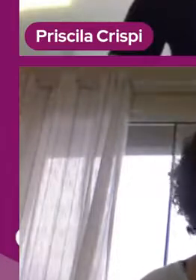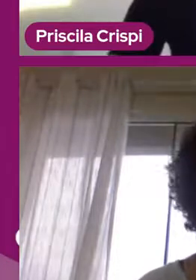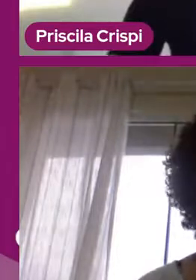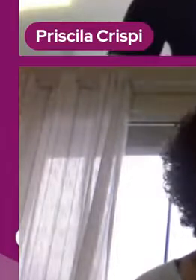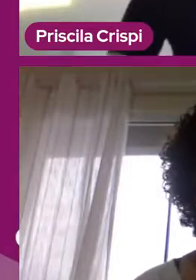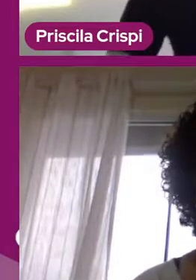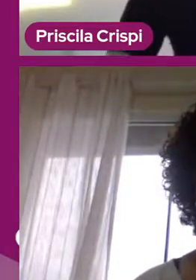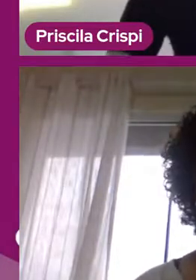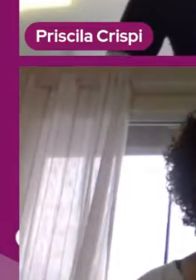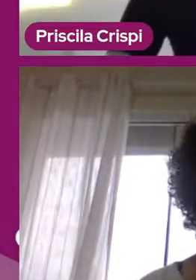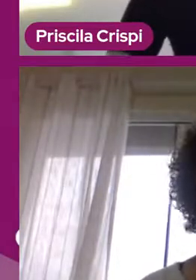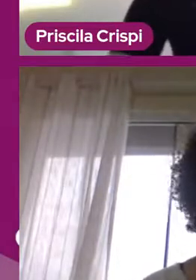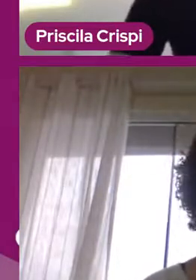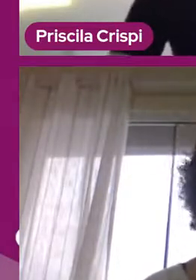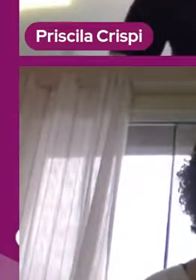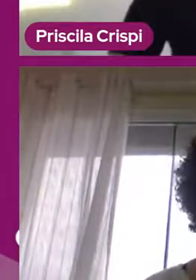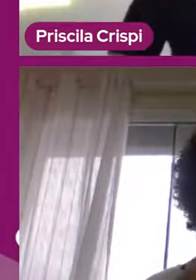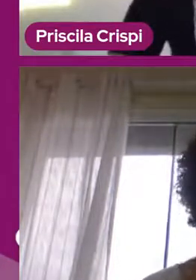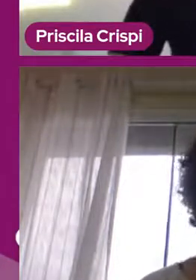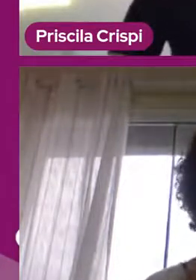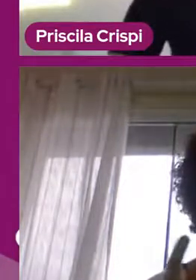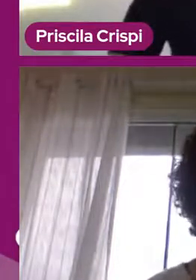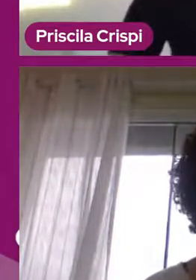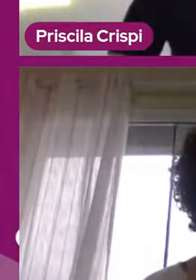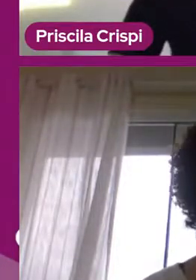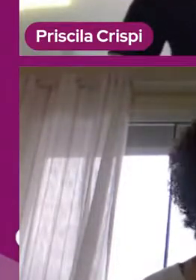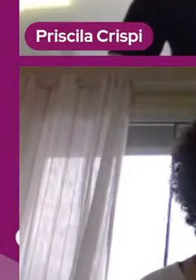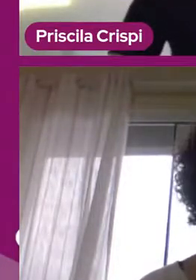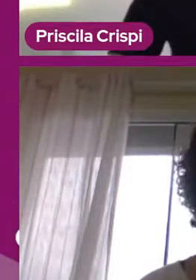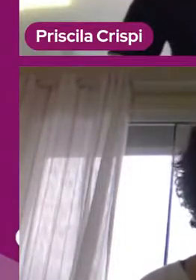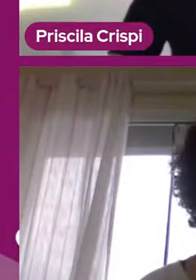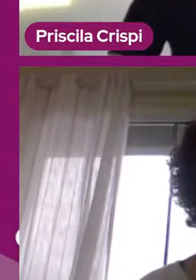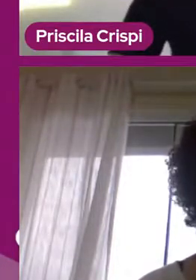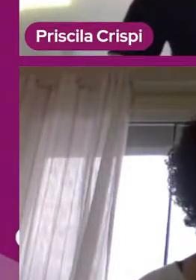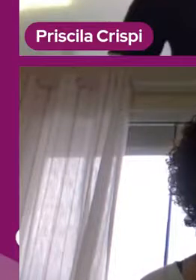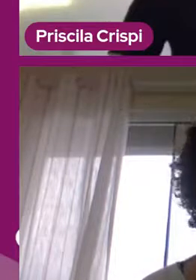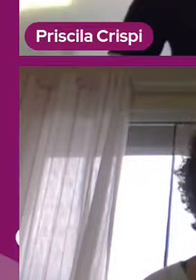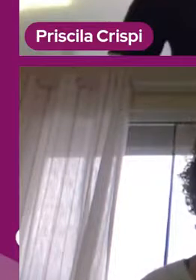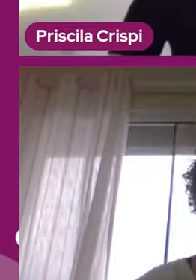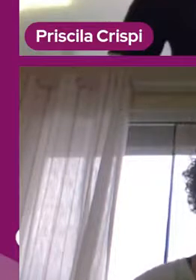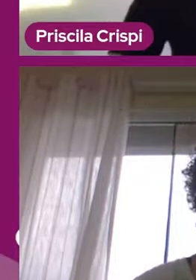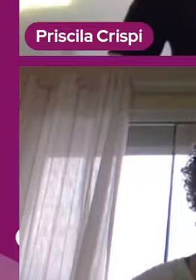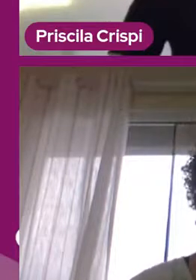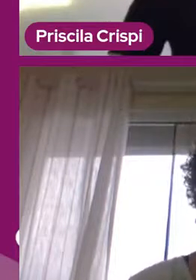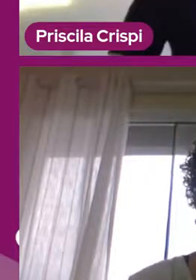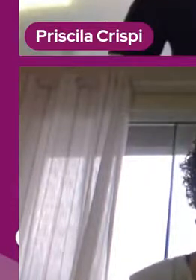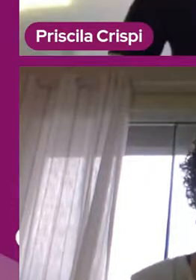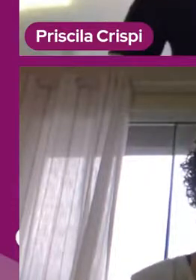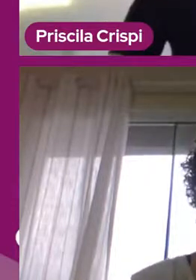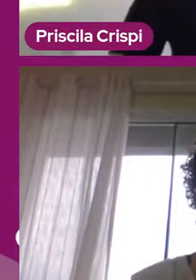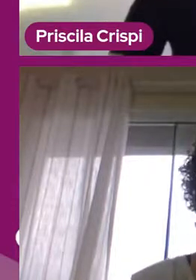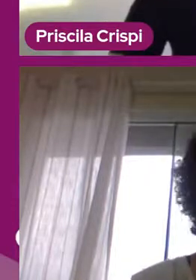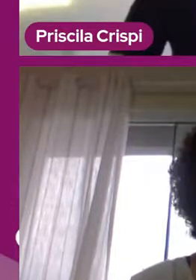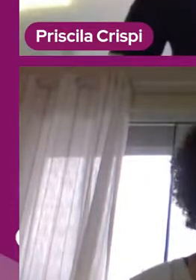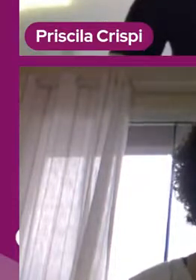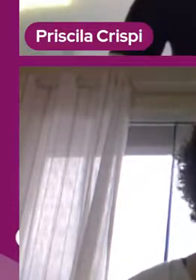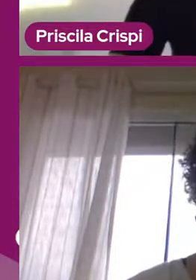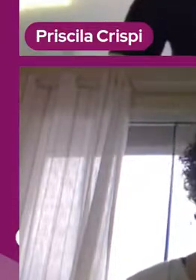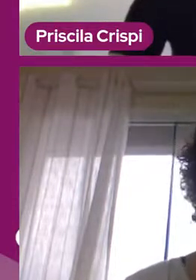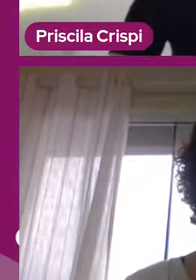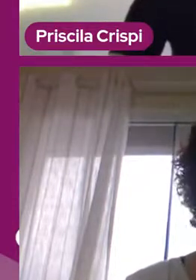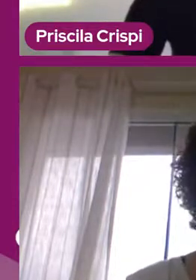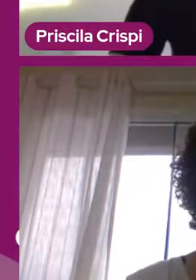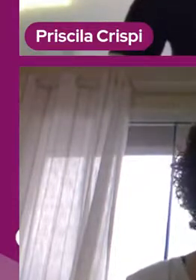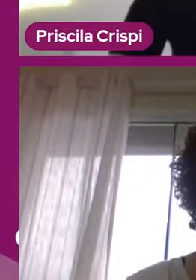Será que eles vão obedecer as regras? Porque na educação infantil é muito contato. Então, o filme aborda